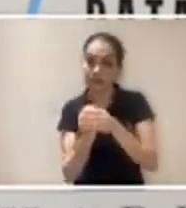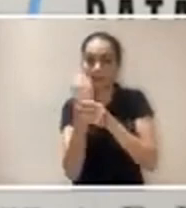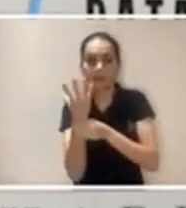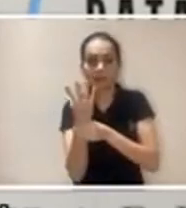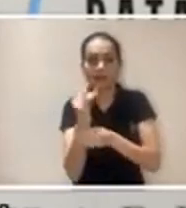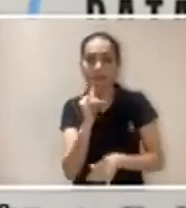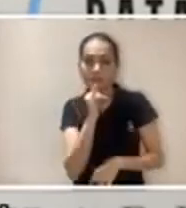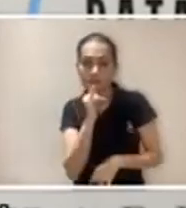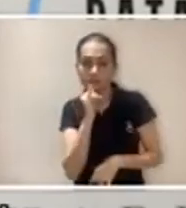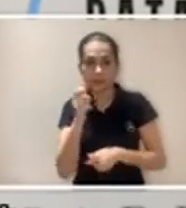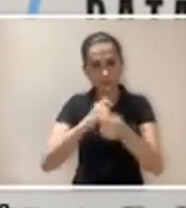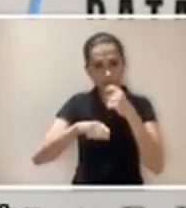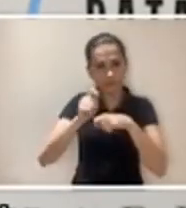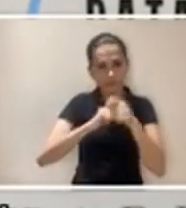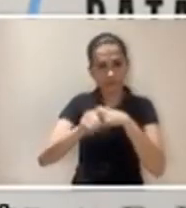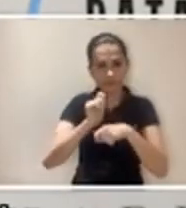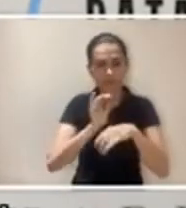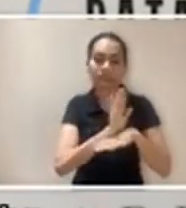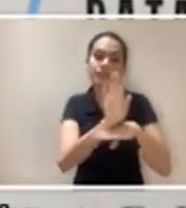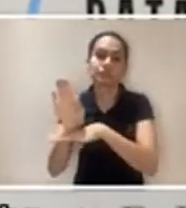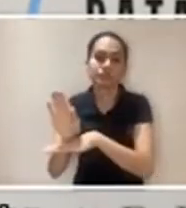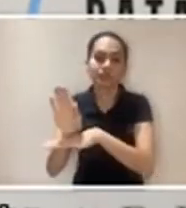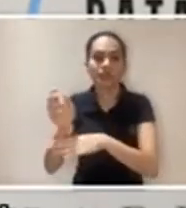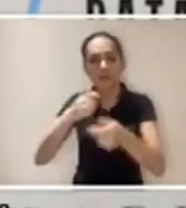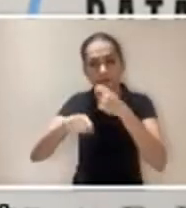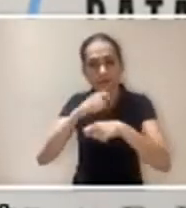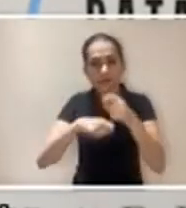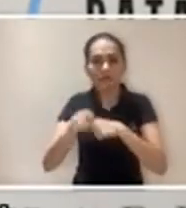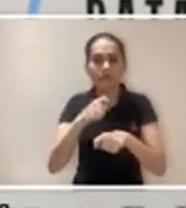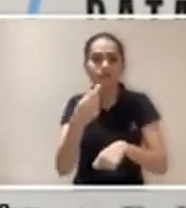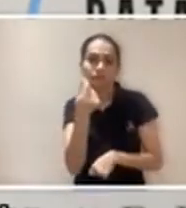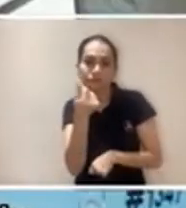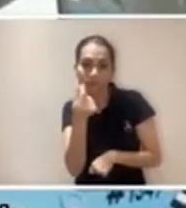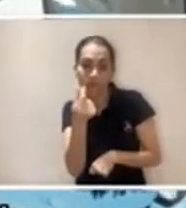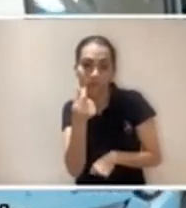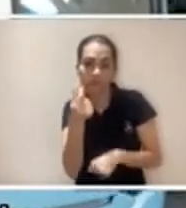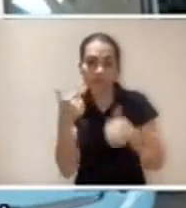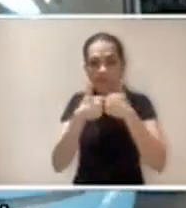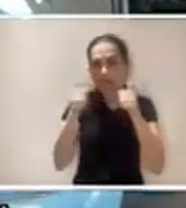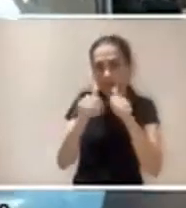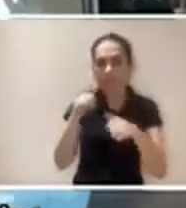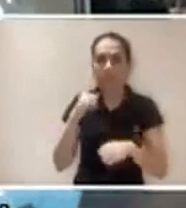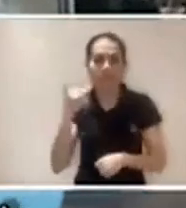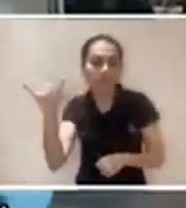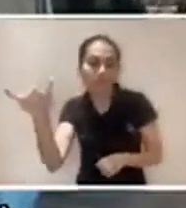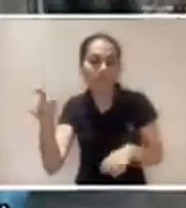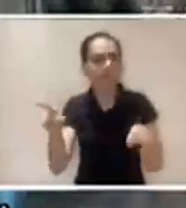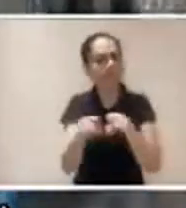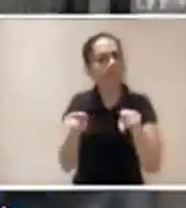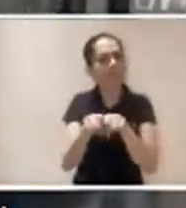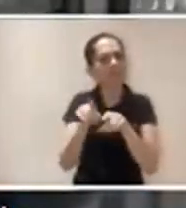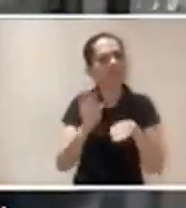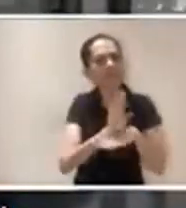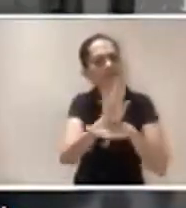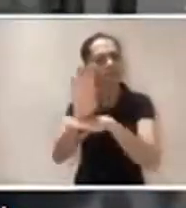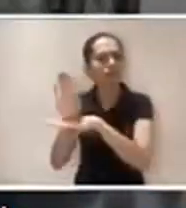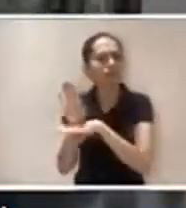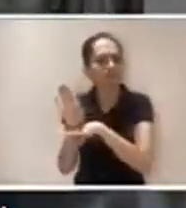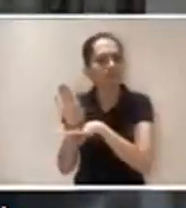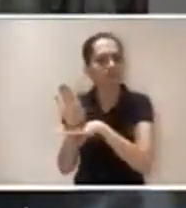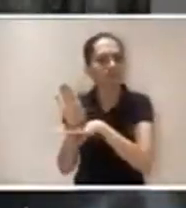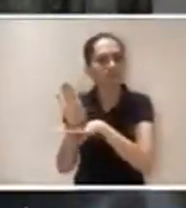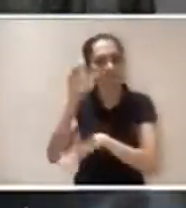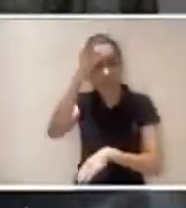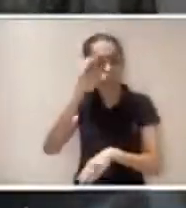parceria, criação de modelo de negócio e ajuda de definição no financiamento do ônibus